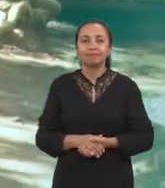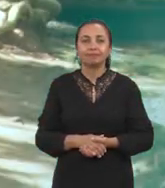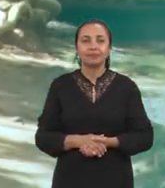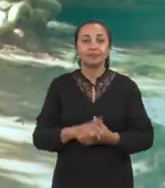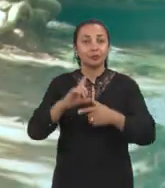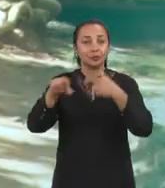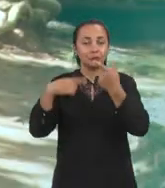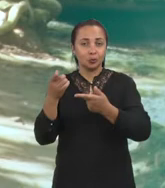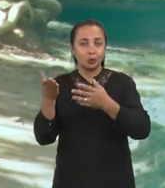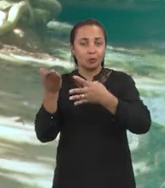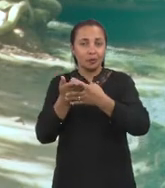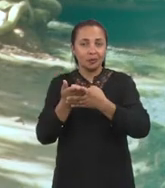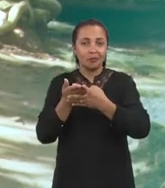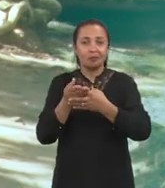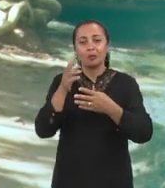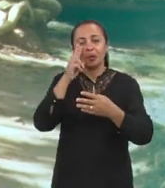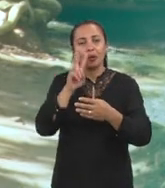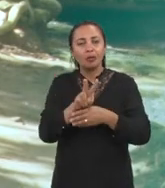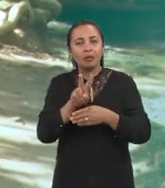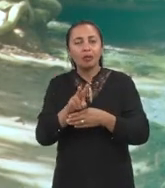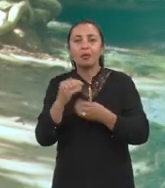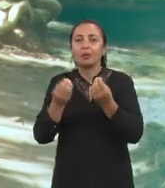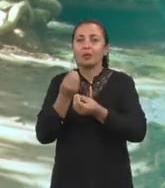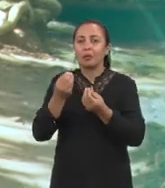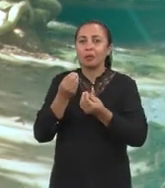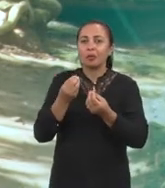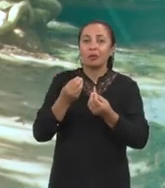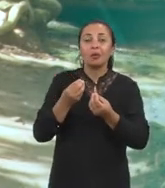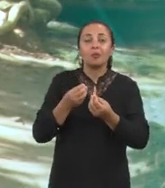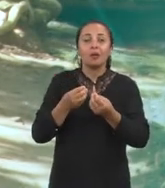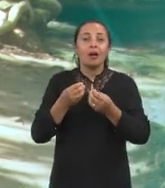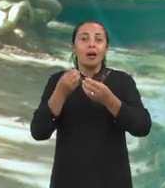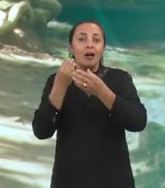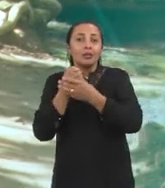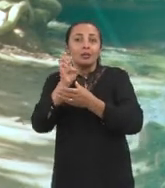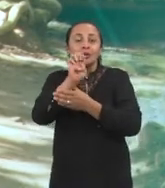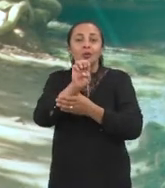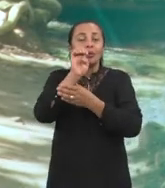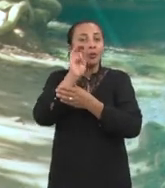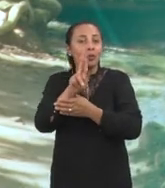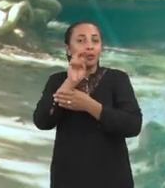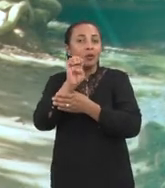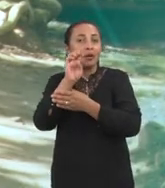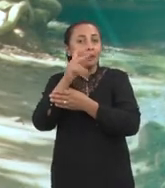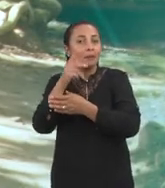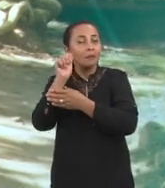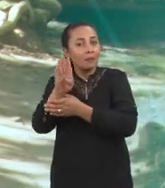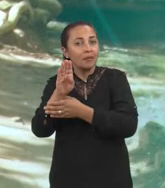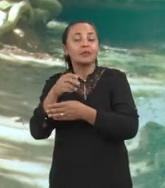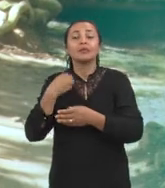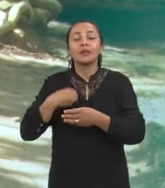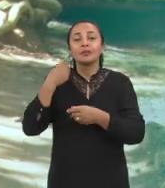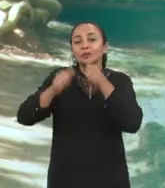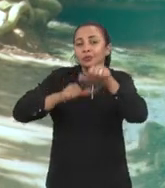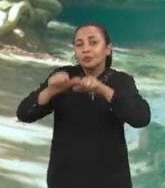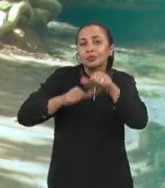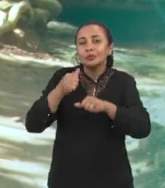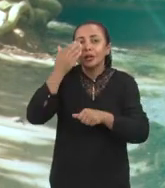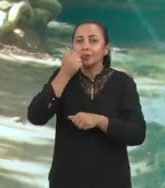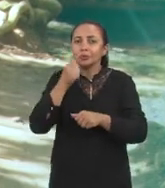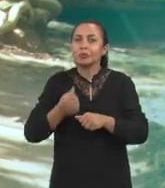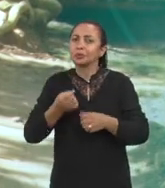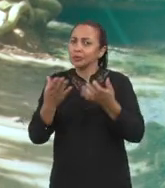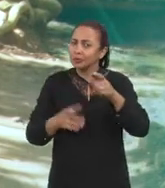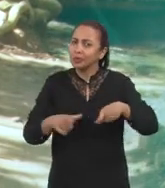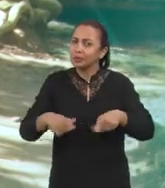E no próximo bloco, a gente confere como pesquisadores da Universidade Estadual da Paraíba estão desenvolvendo alimentos funcionais a